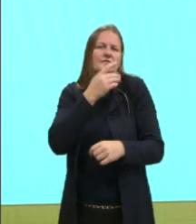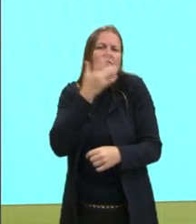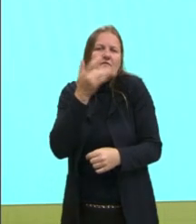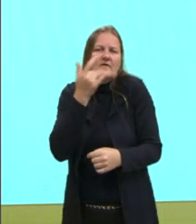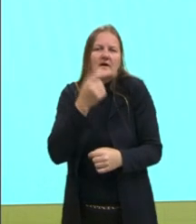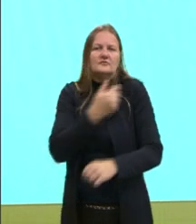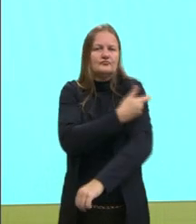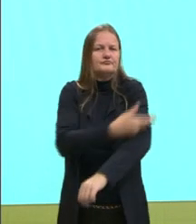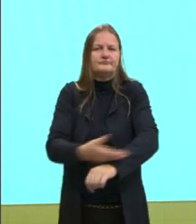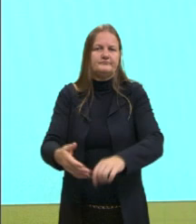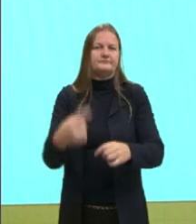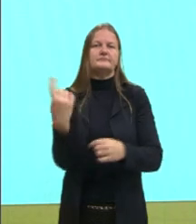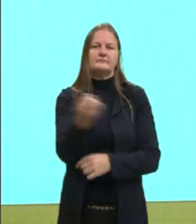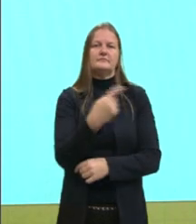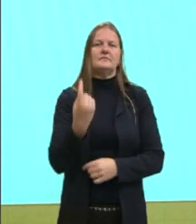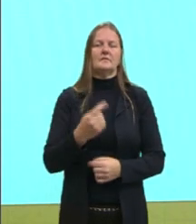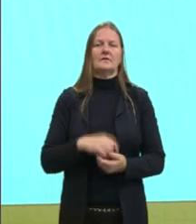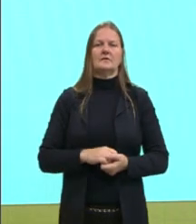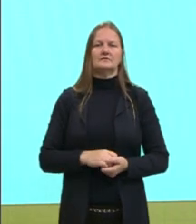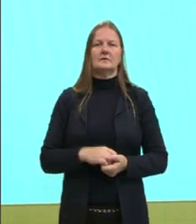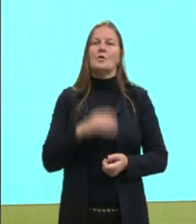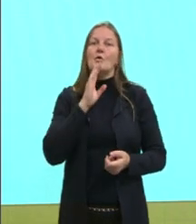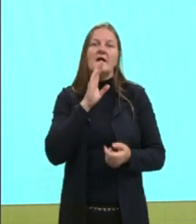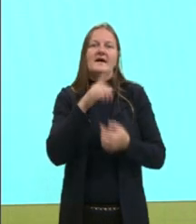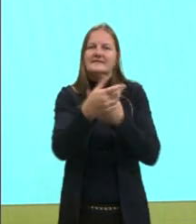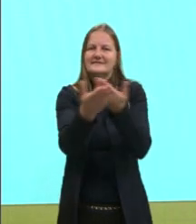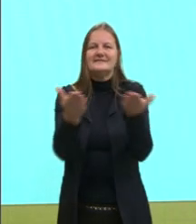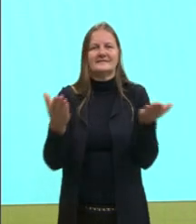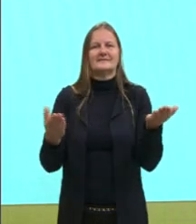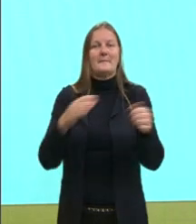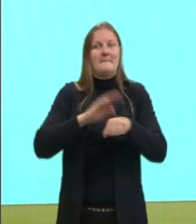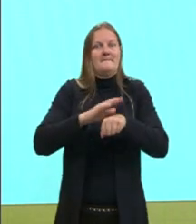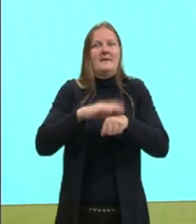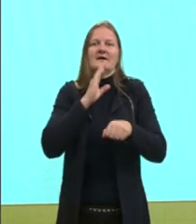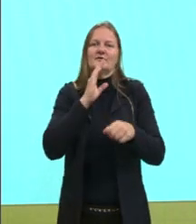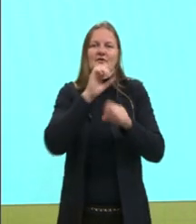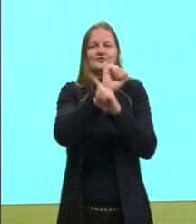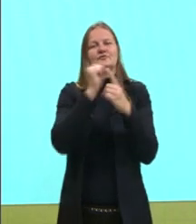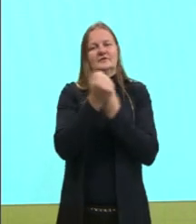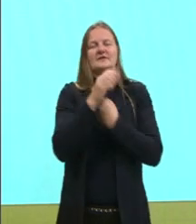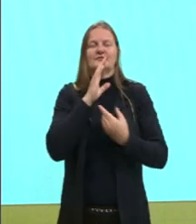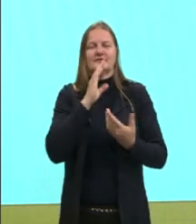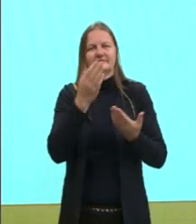né? Que não são os mais comuns, mas são os mais conhecidos pela sociedade em geral.